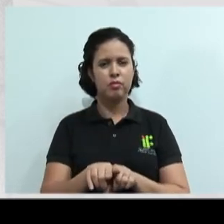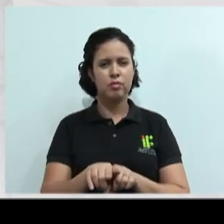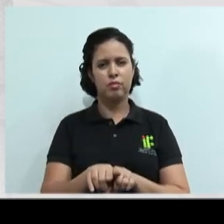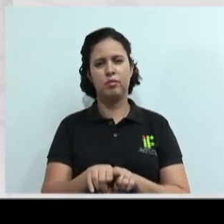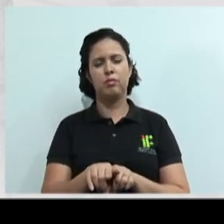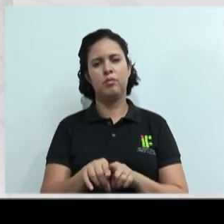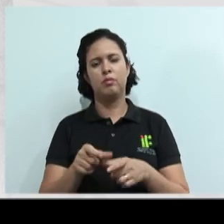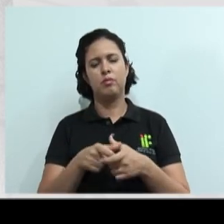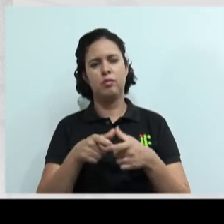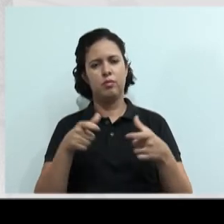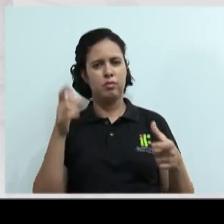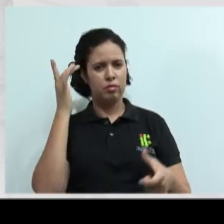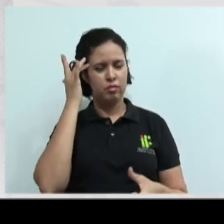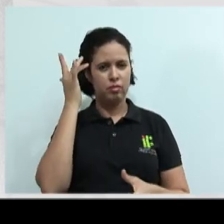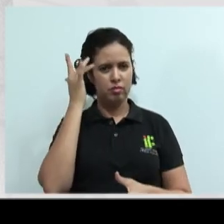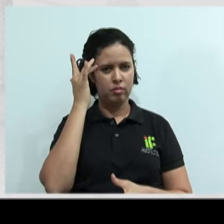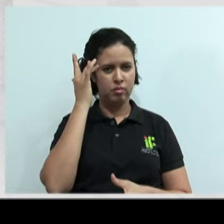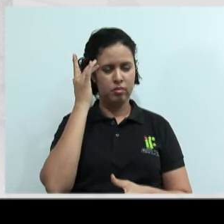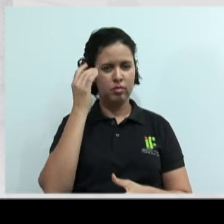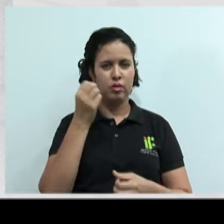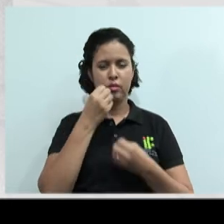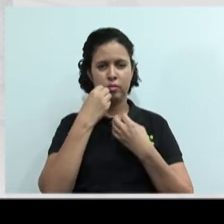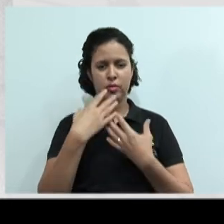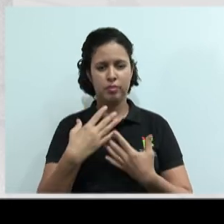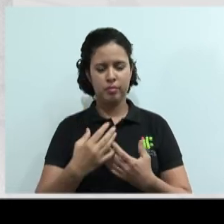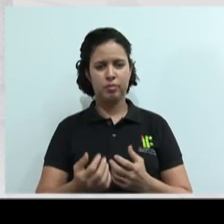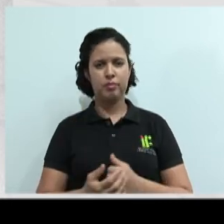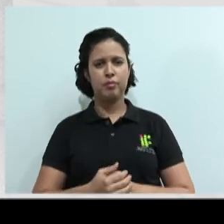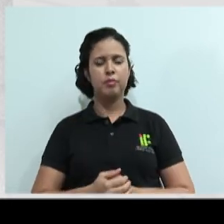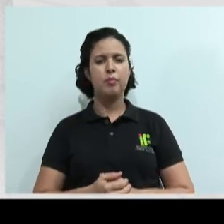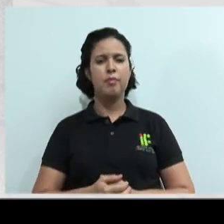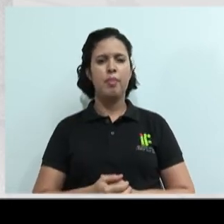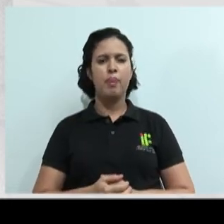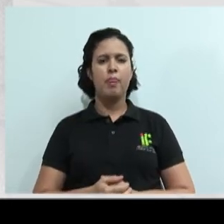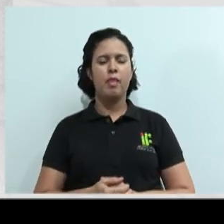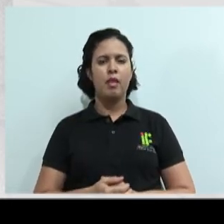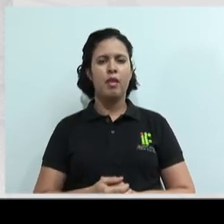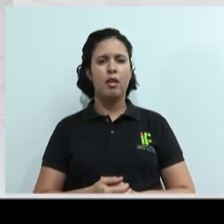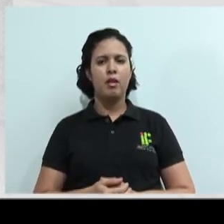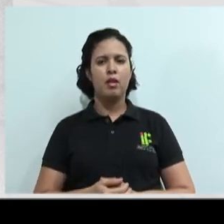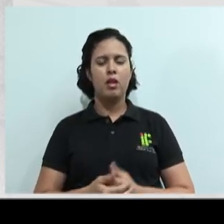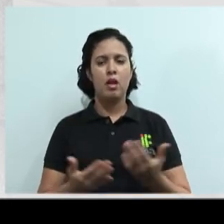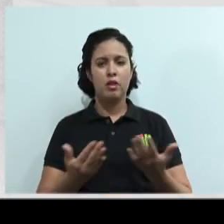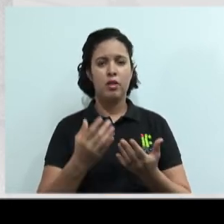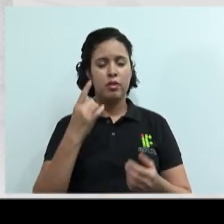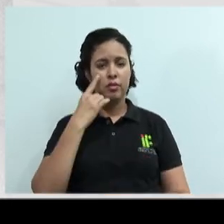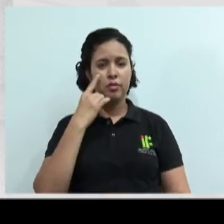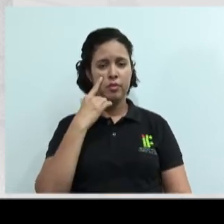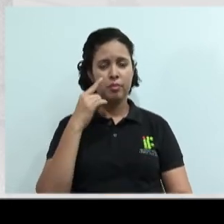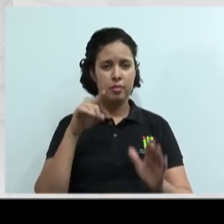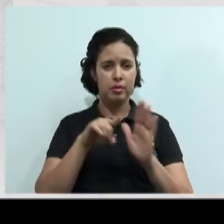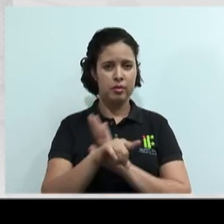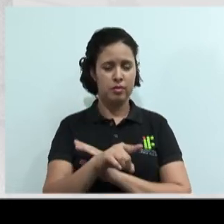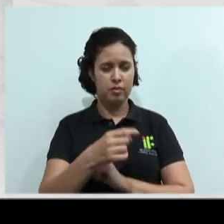Então, parabéns para quem conseguiu responder essa questão. E agora, em tela, nós vamos ver a questão número 4.